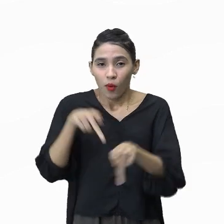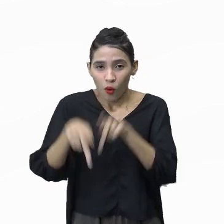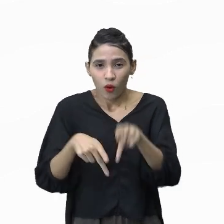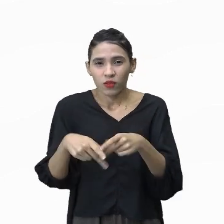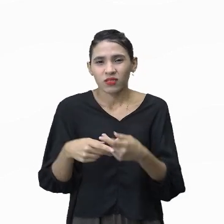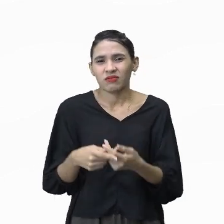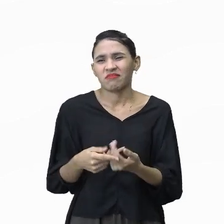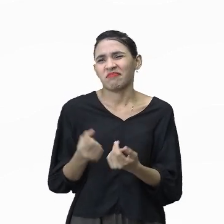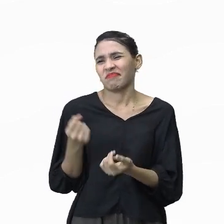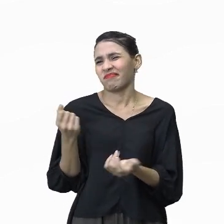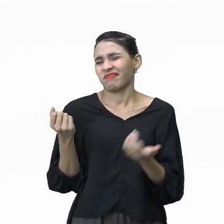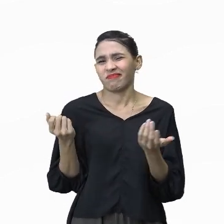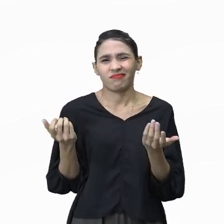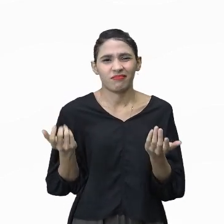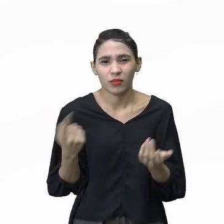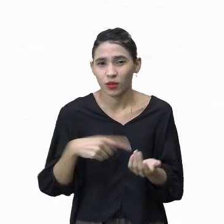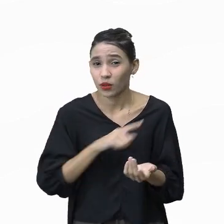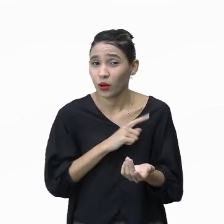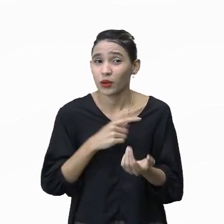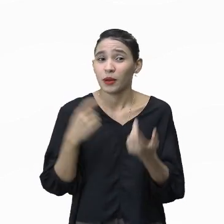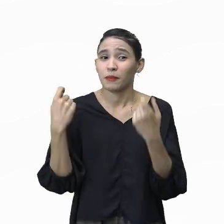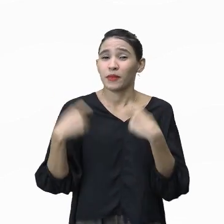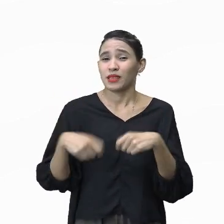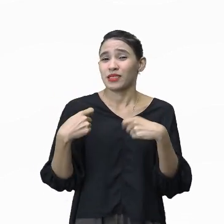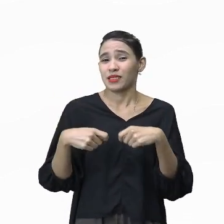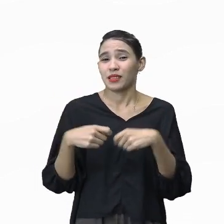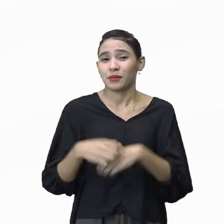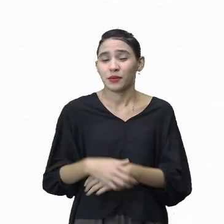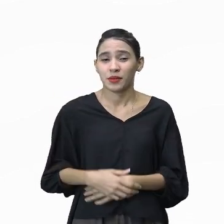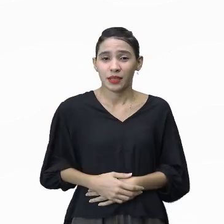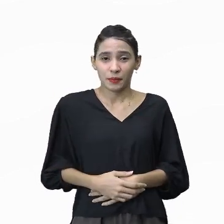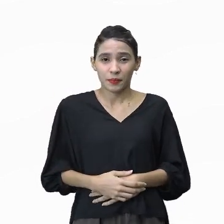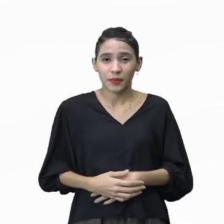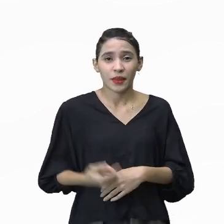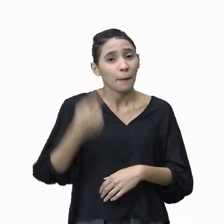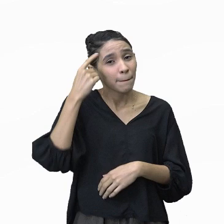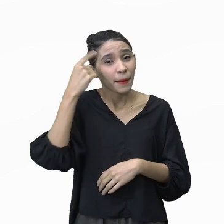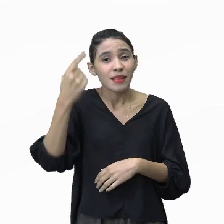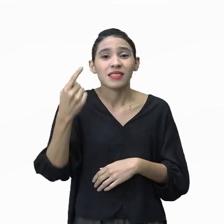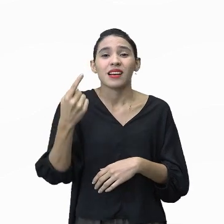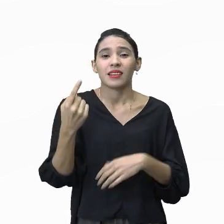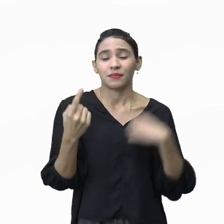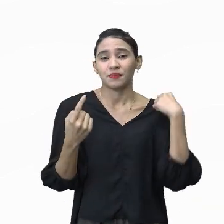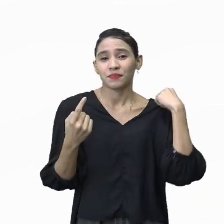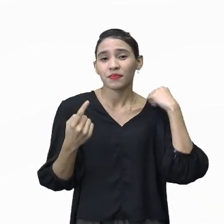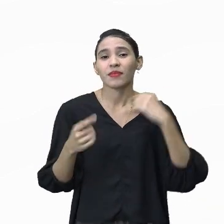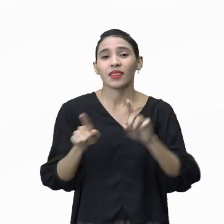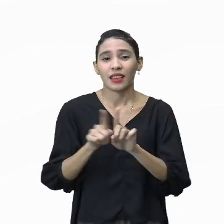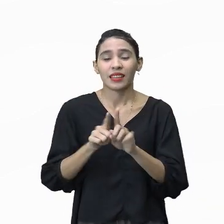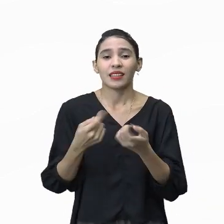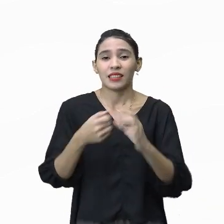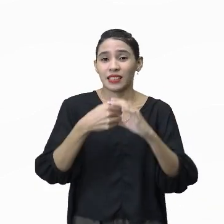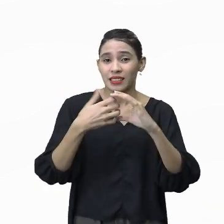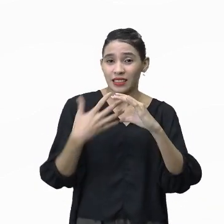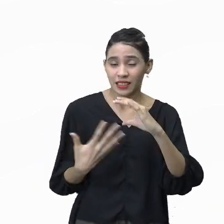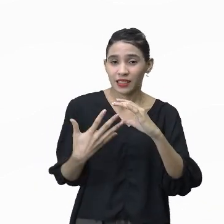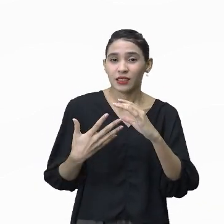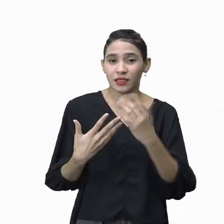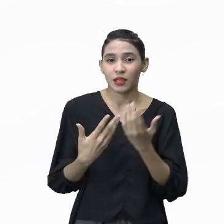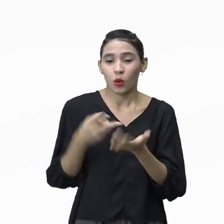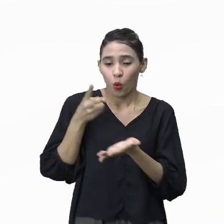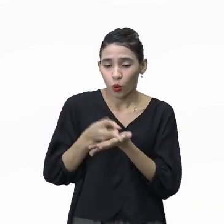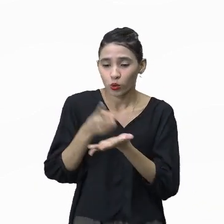ah, é chato, é careta, mas nós precisamos pensar em elementos que produzam essa manutenção, né,